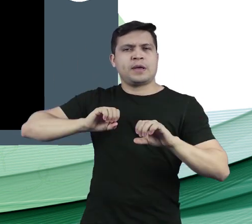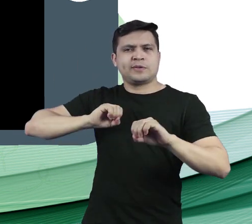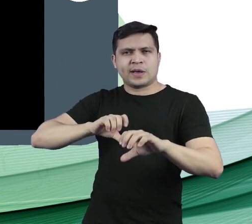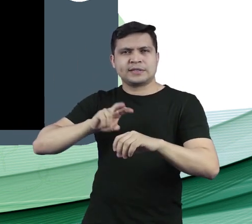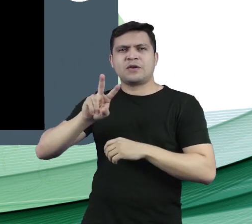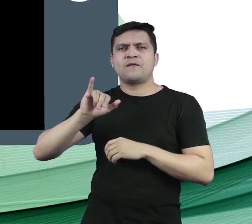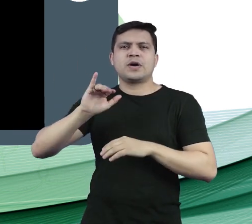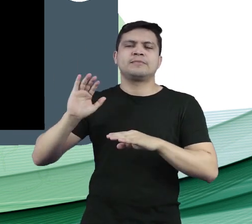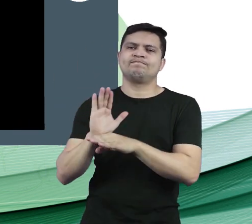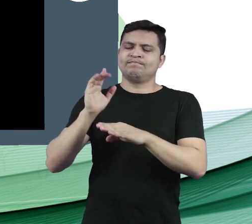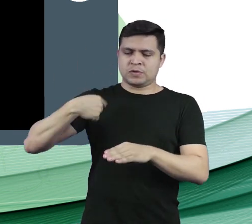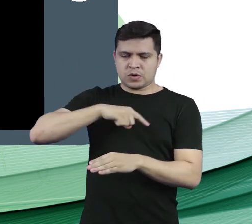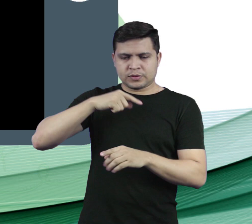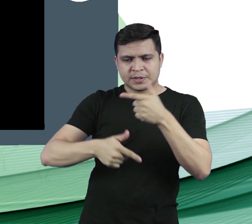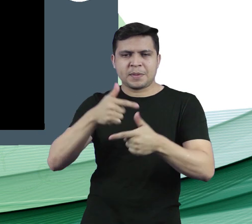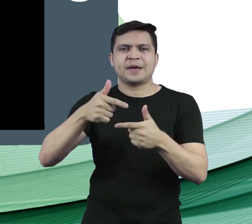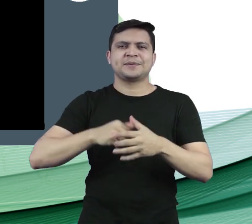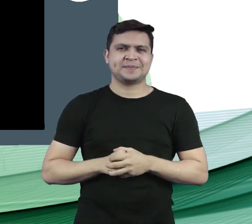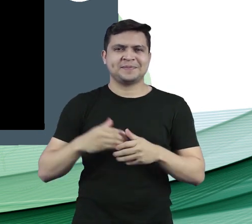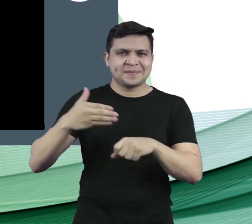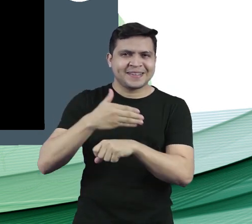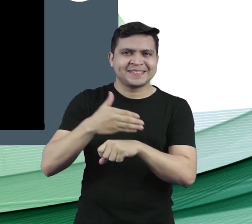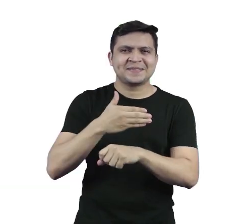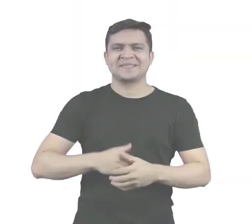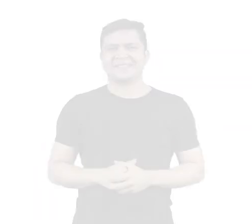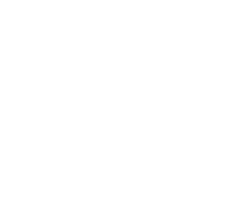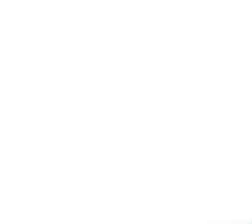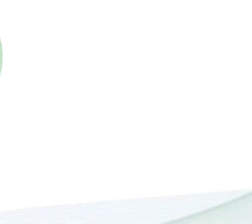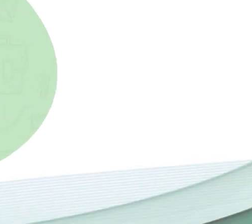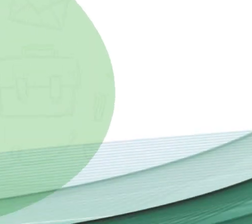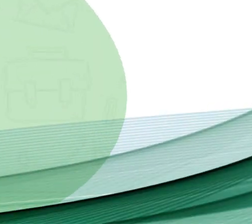educação que vão enriquecer muito a nossa prática docente. Participe!